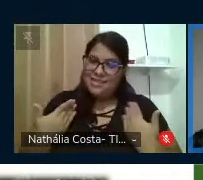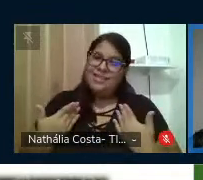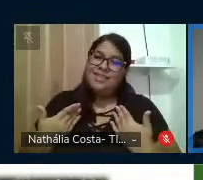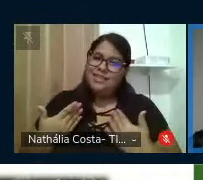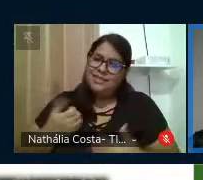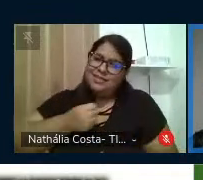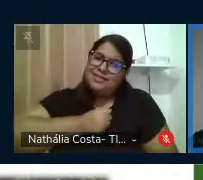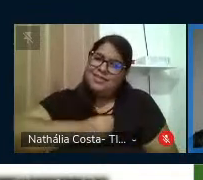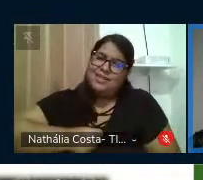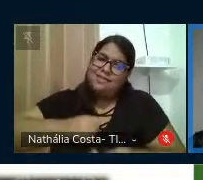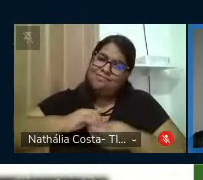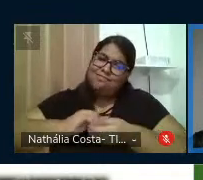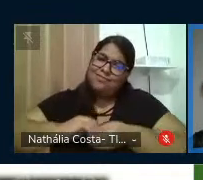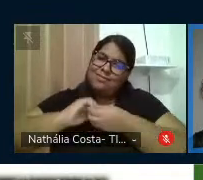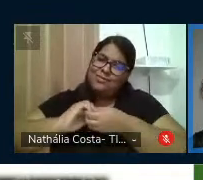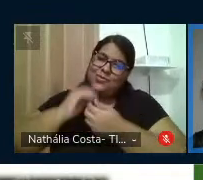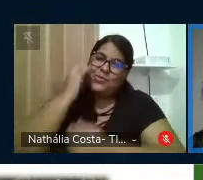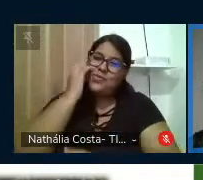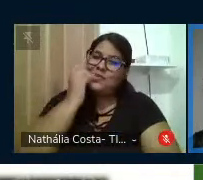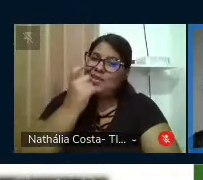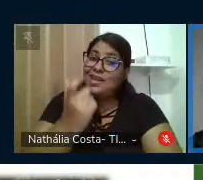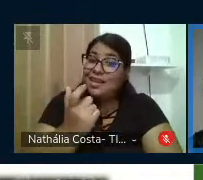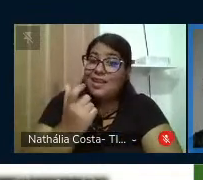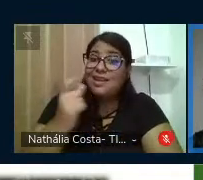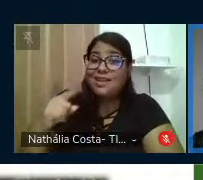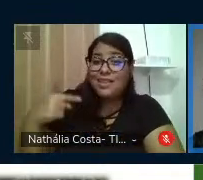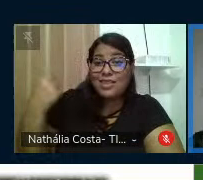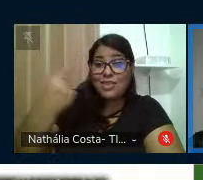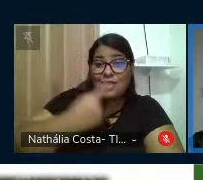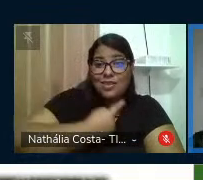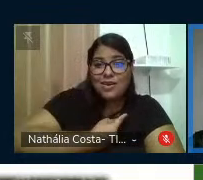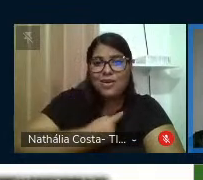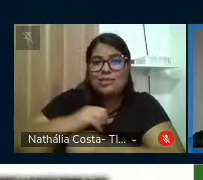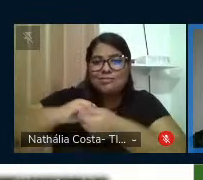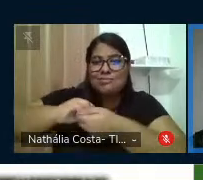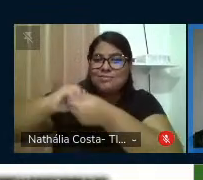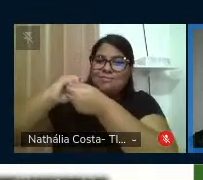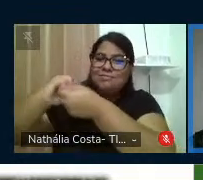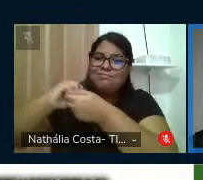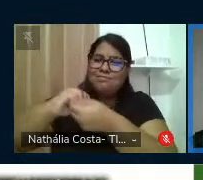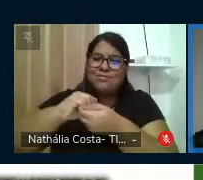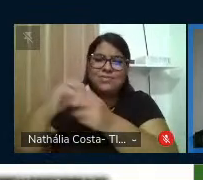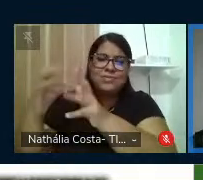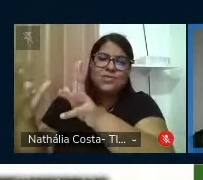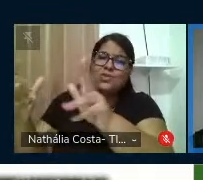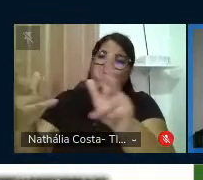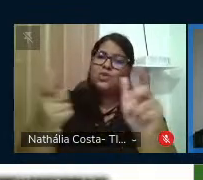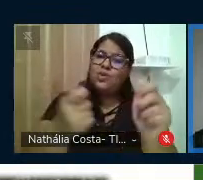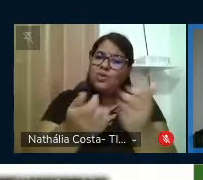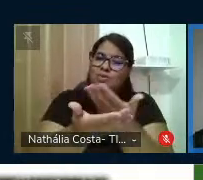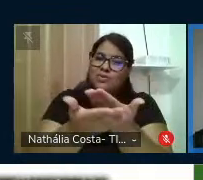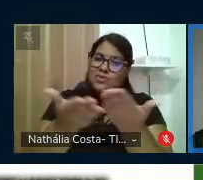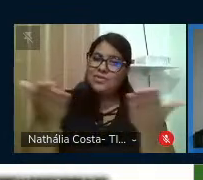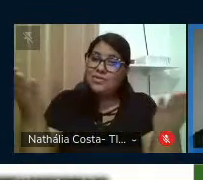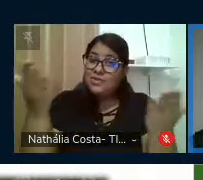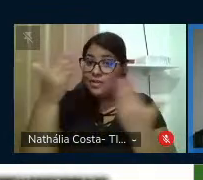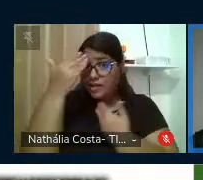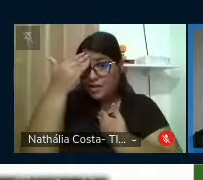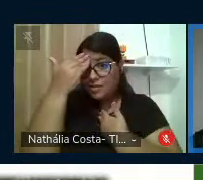saudações freirianas, que nós cumprimentamos todos vocês, e